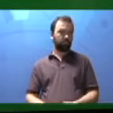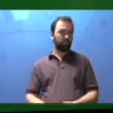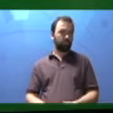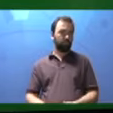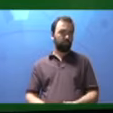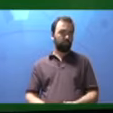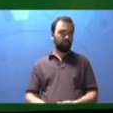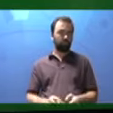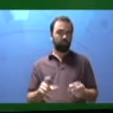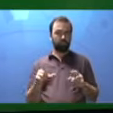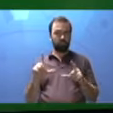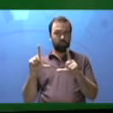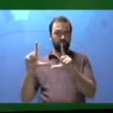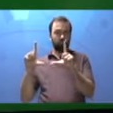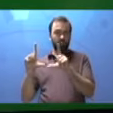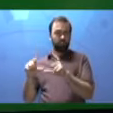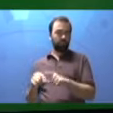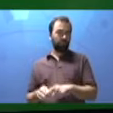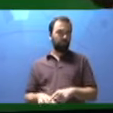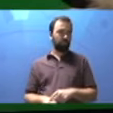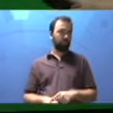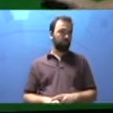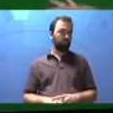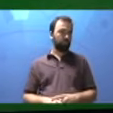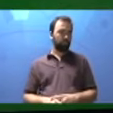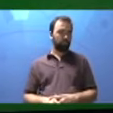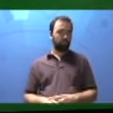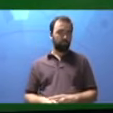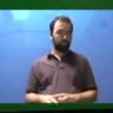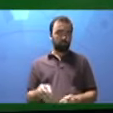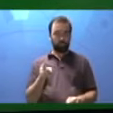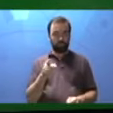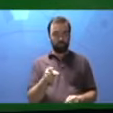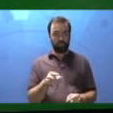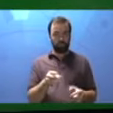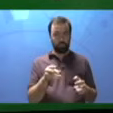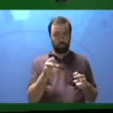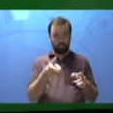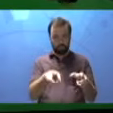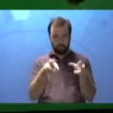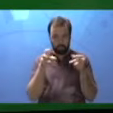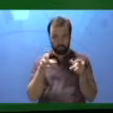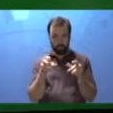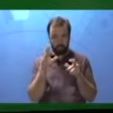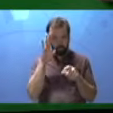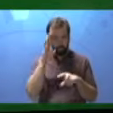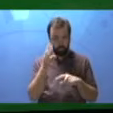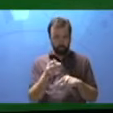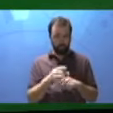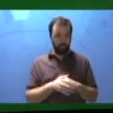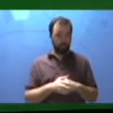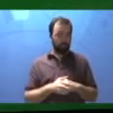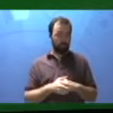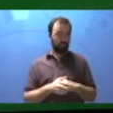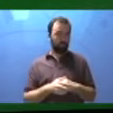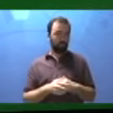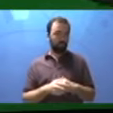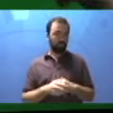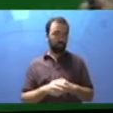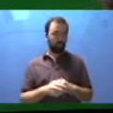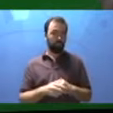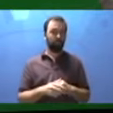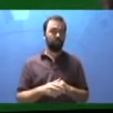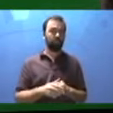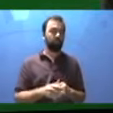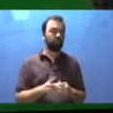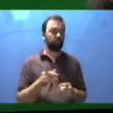Olha essa aqui. É uma tirinha. Não tem fala. Mas você vai analisar essa tirinha e vamos prestar atenção. Como a